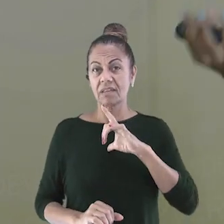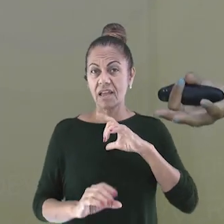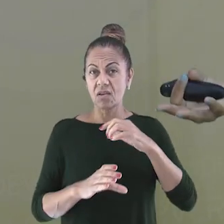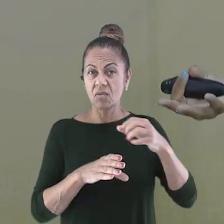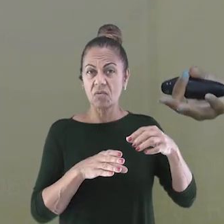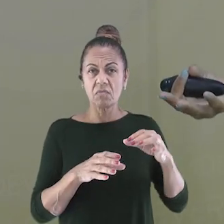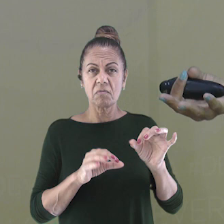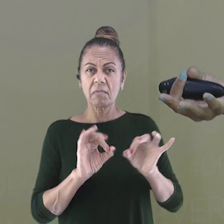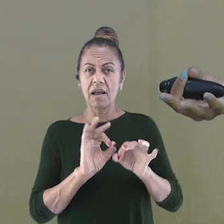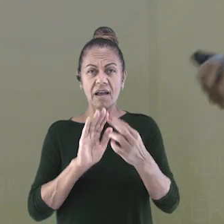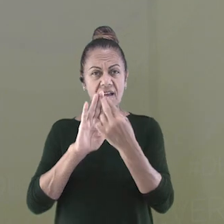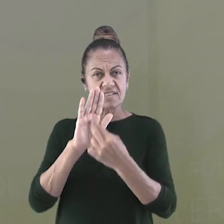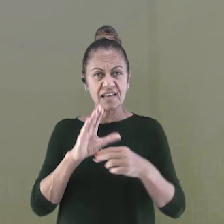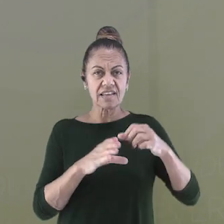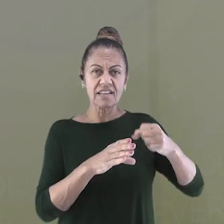receita típica por aqui?